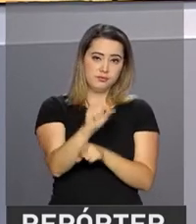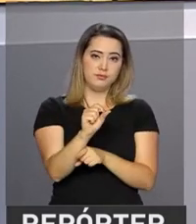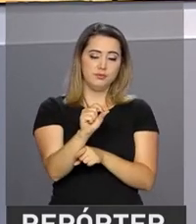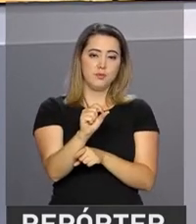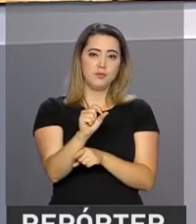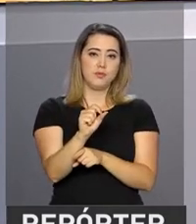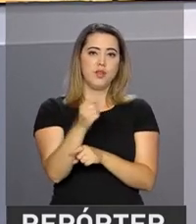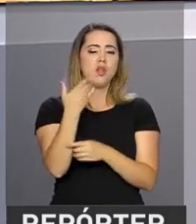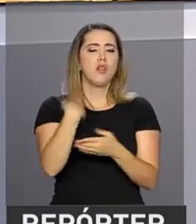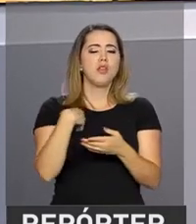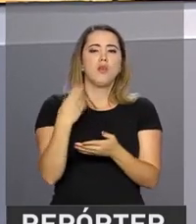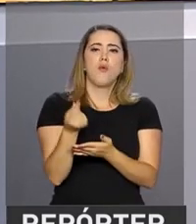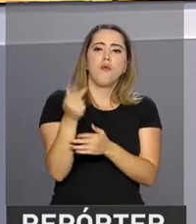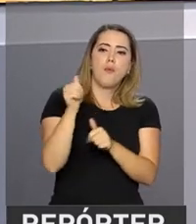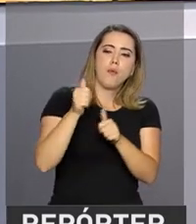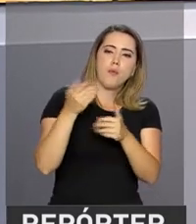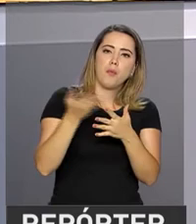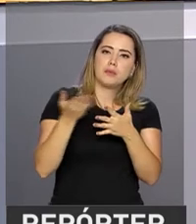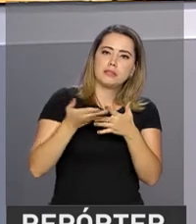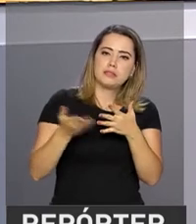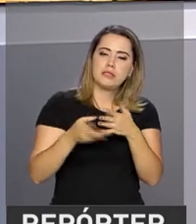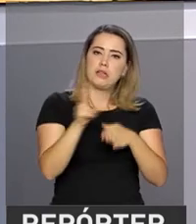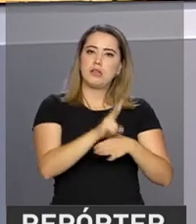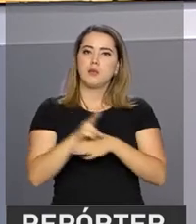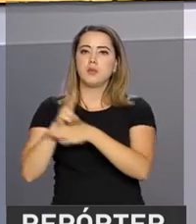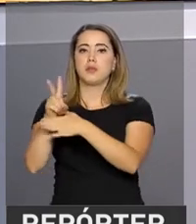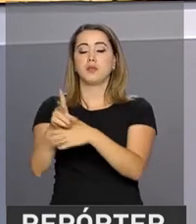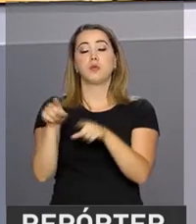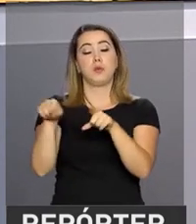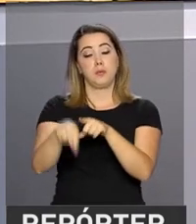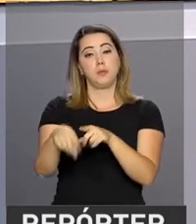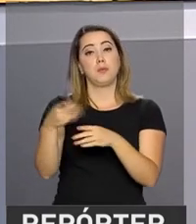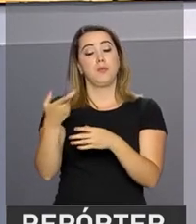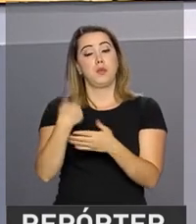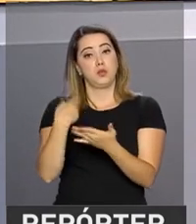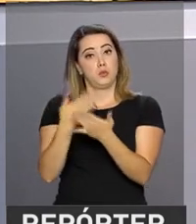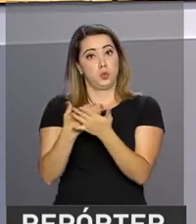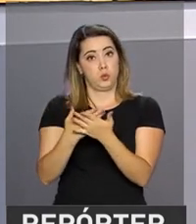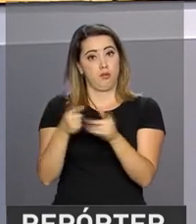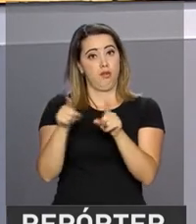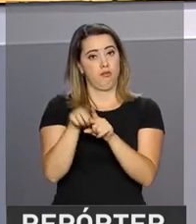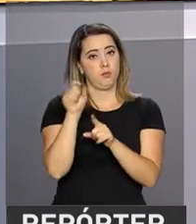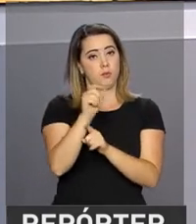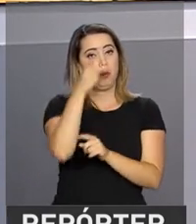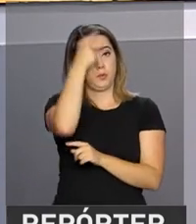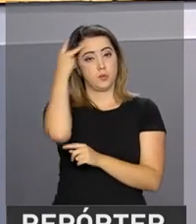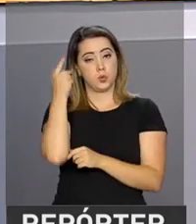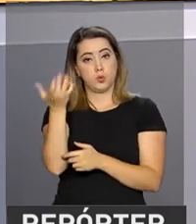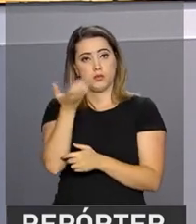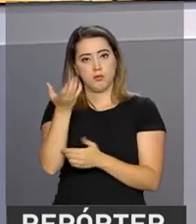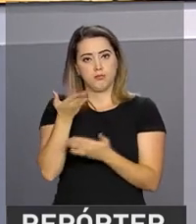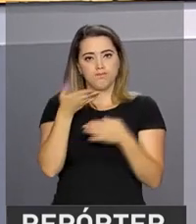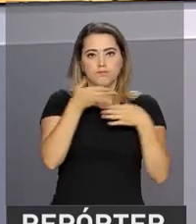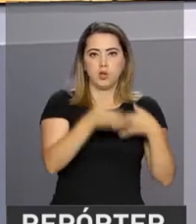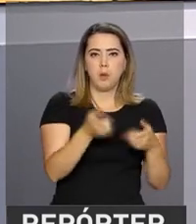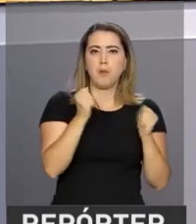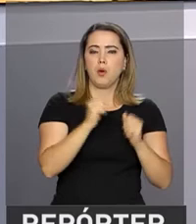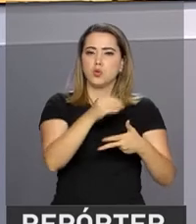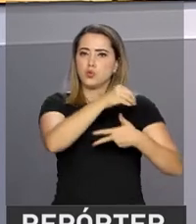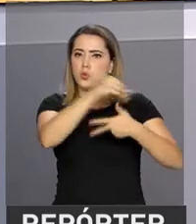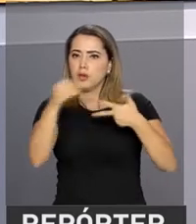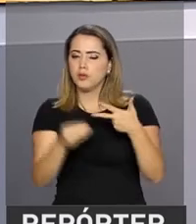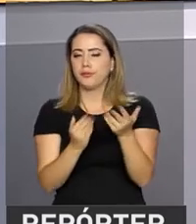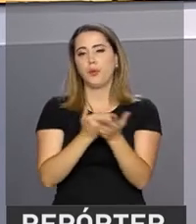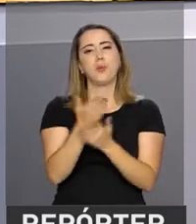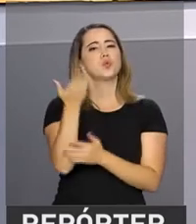de Financiamento Estudantil, referentes ao segundo semestre de 2017. Podem concorrer estudantes que tenham participado de alguma edição do